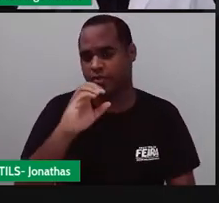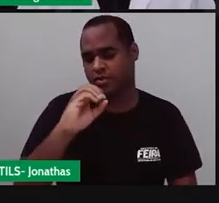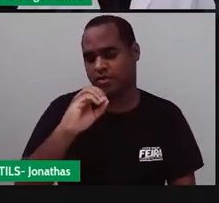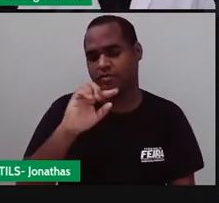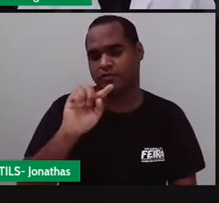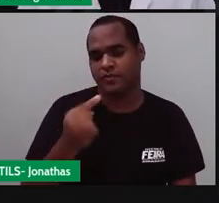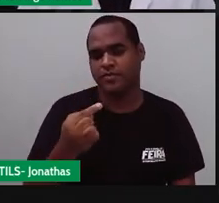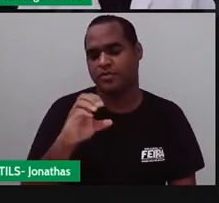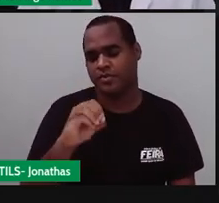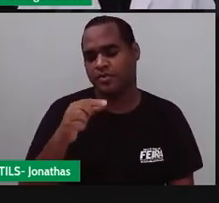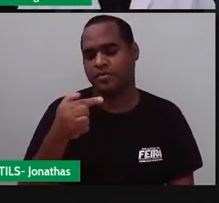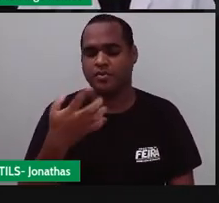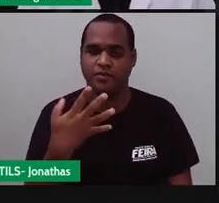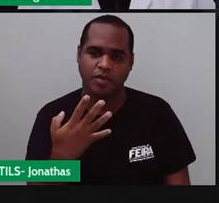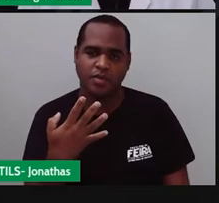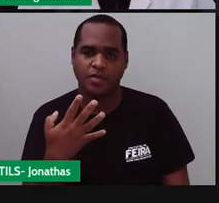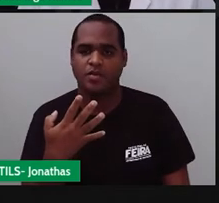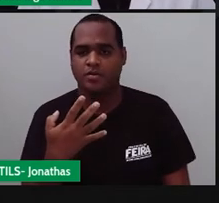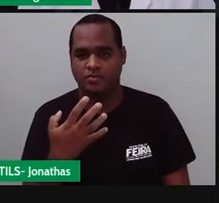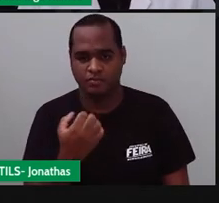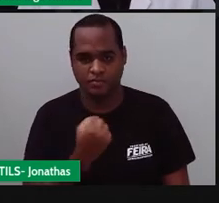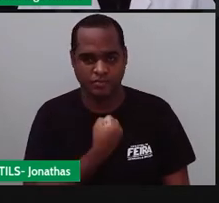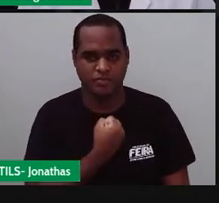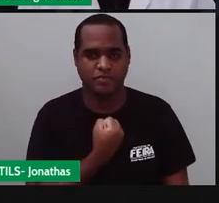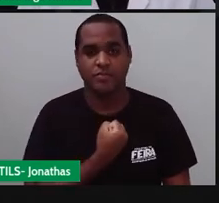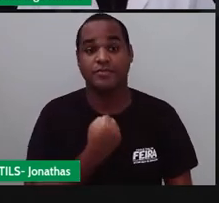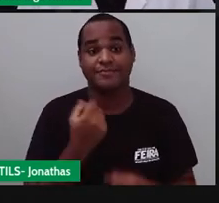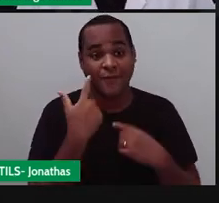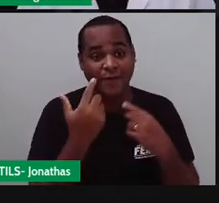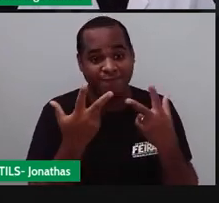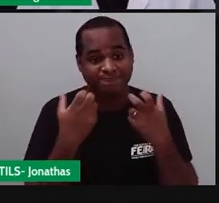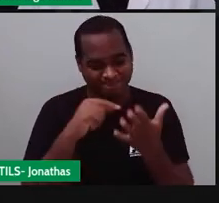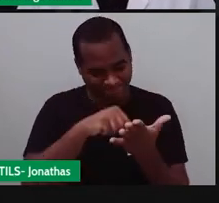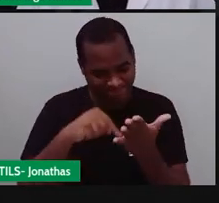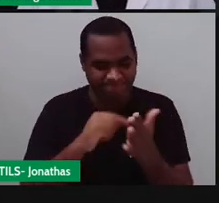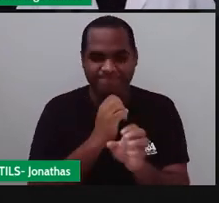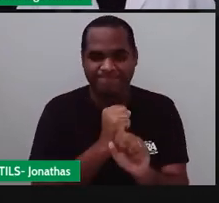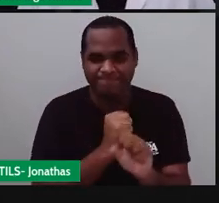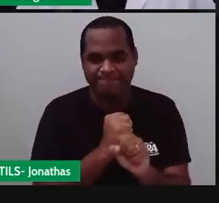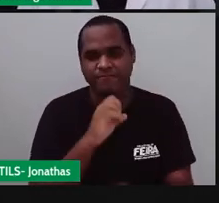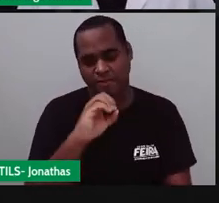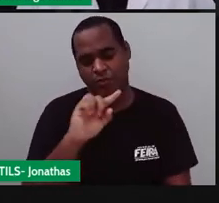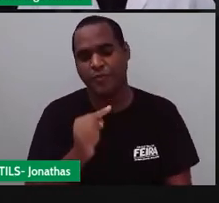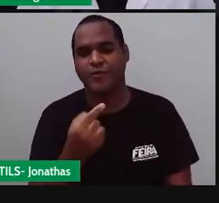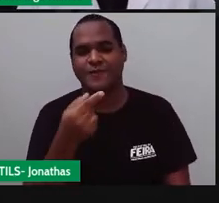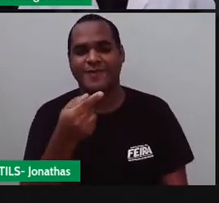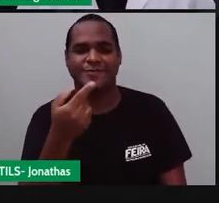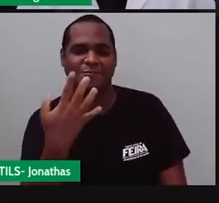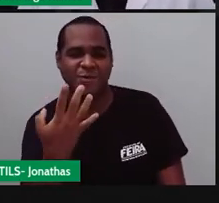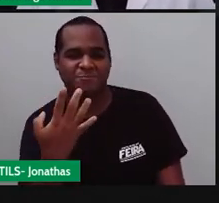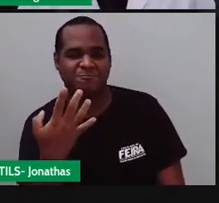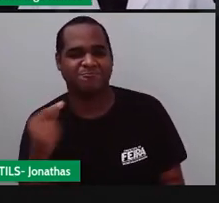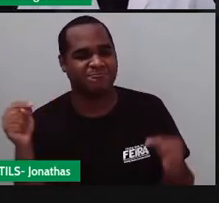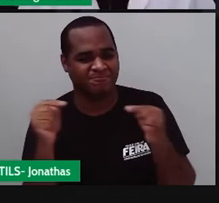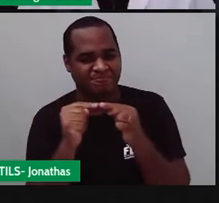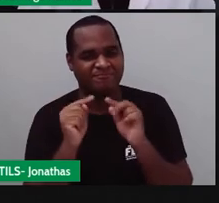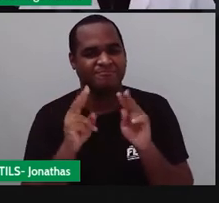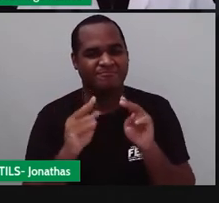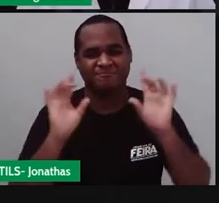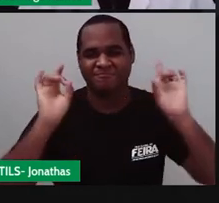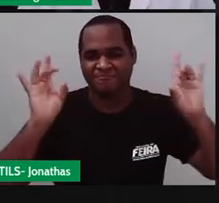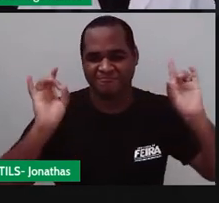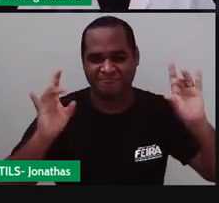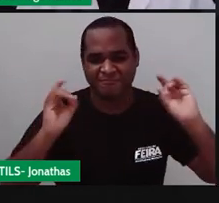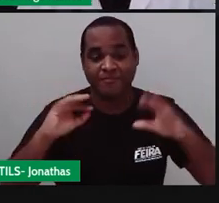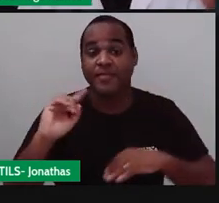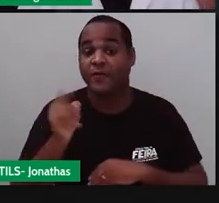novo olha só o número que está aqui que a gente encontrou pela calculadora bacana não é? bom que massa